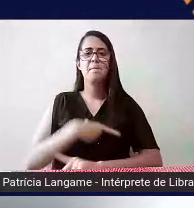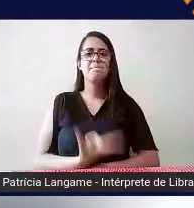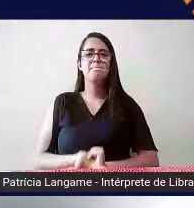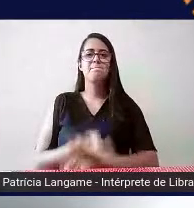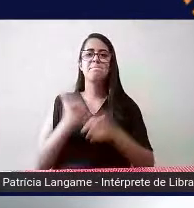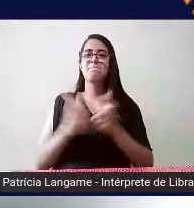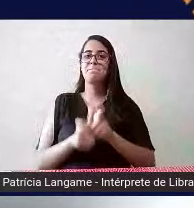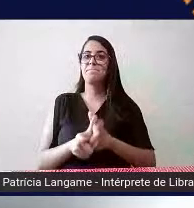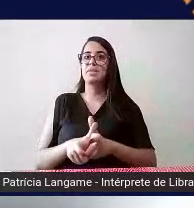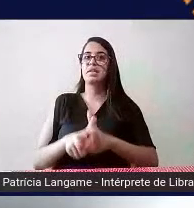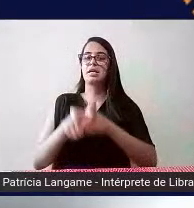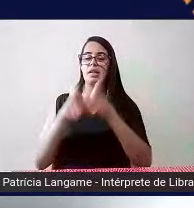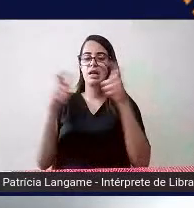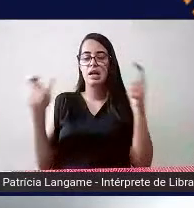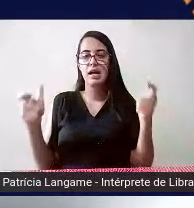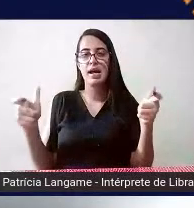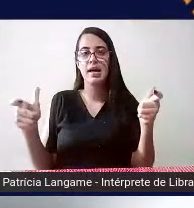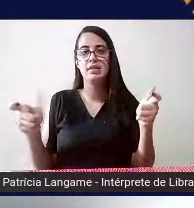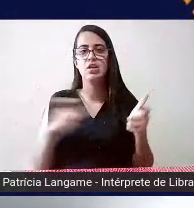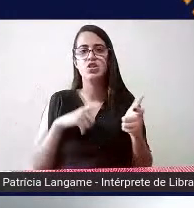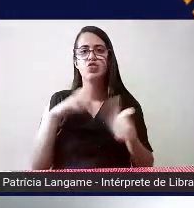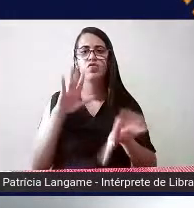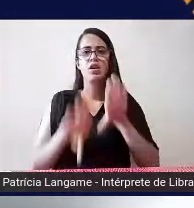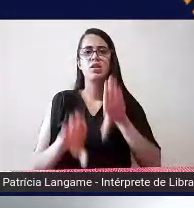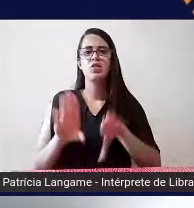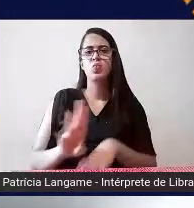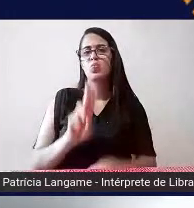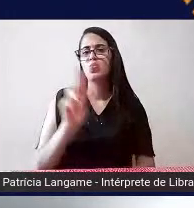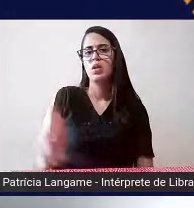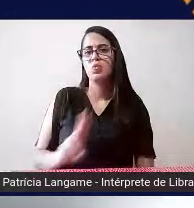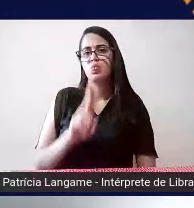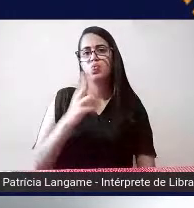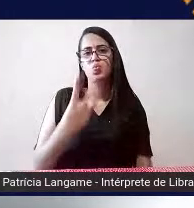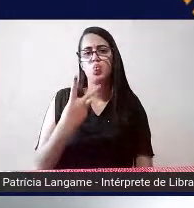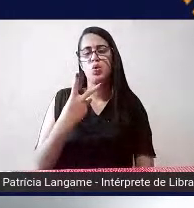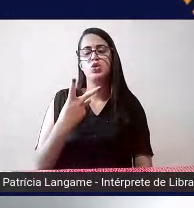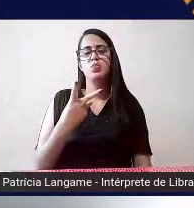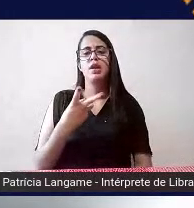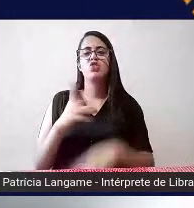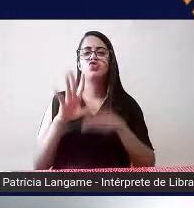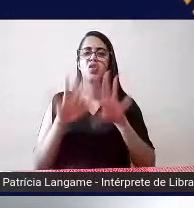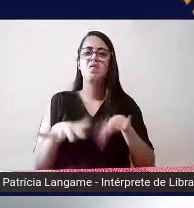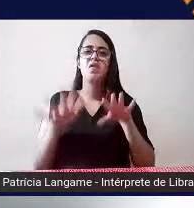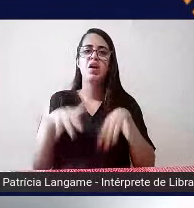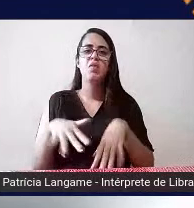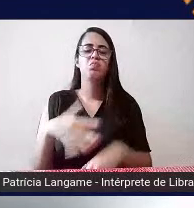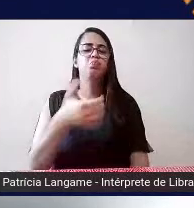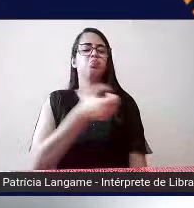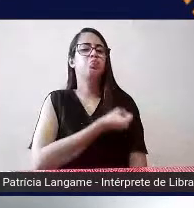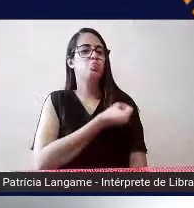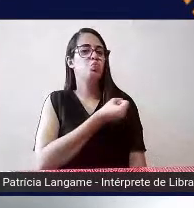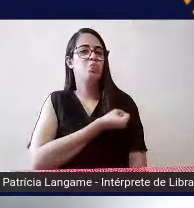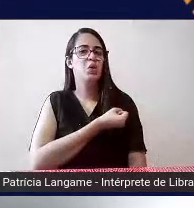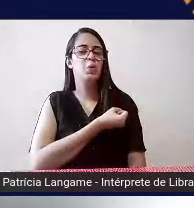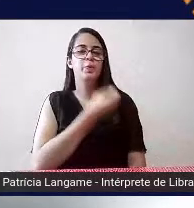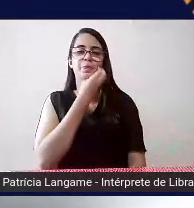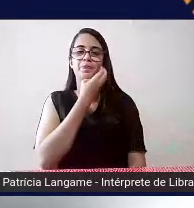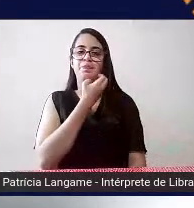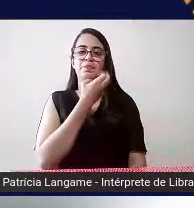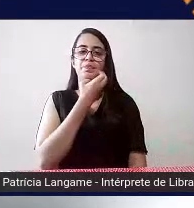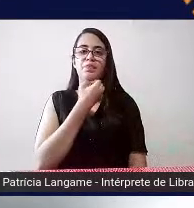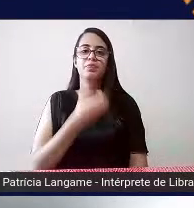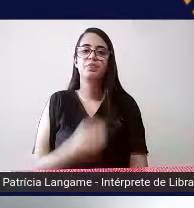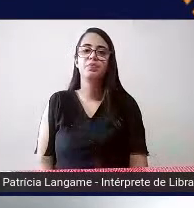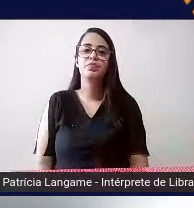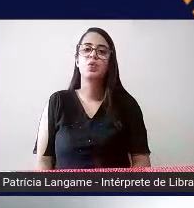isso então às vezes utiliza-se duas celas pra escrever um número pra escrever alguma algum